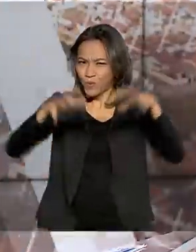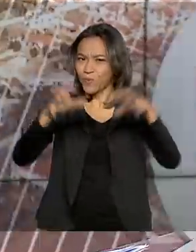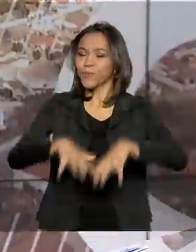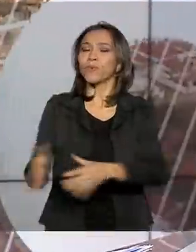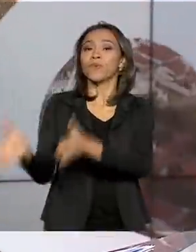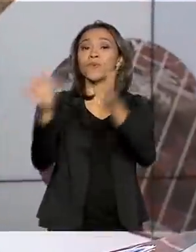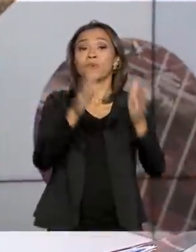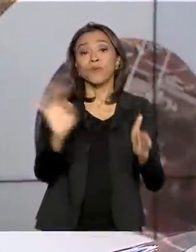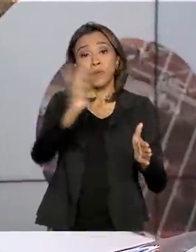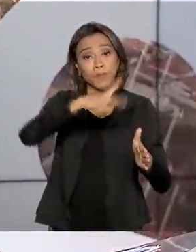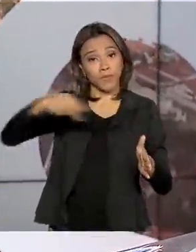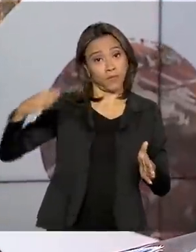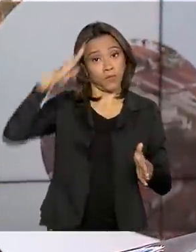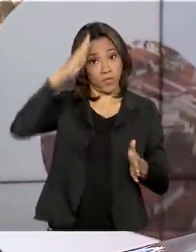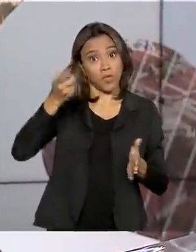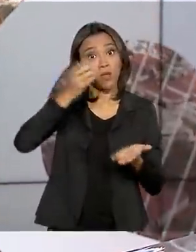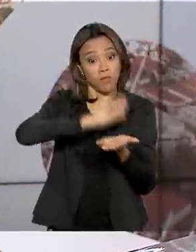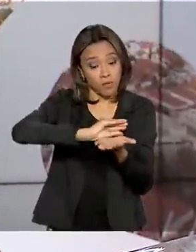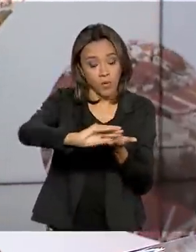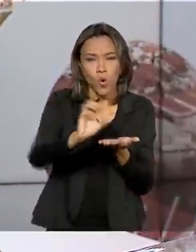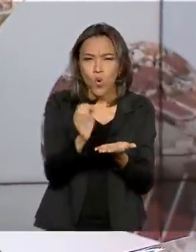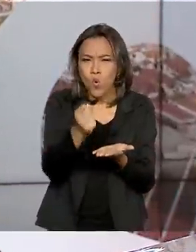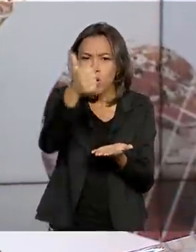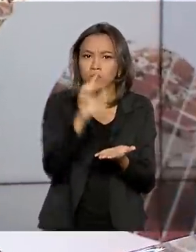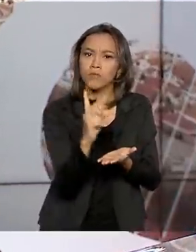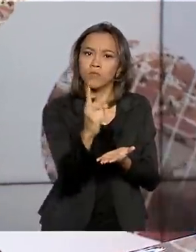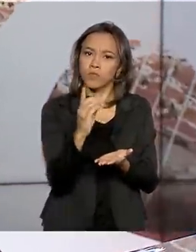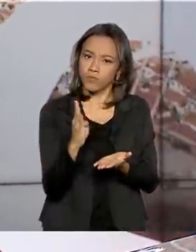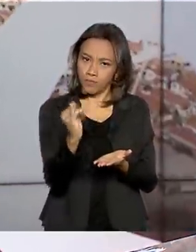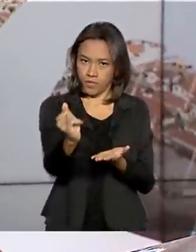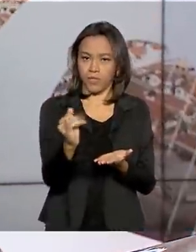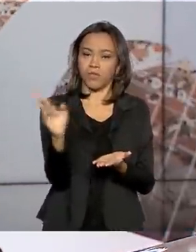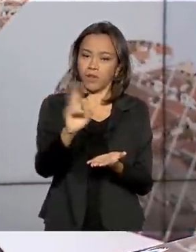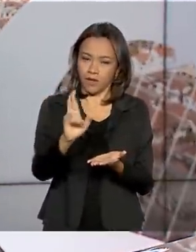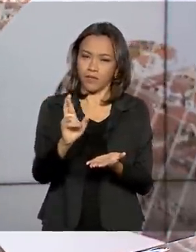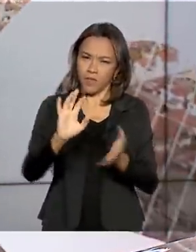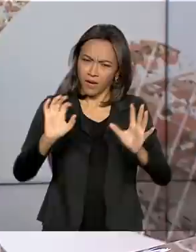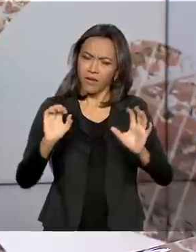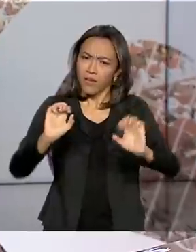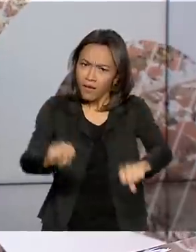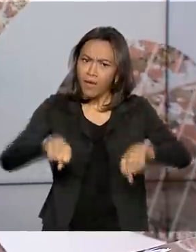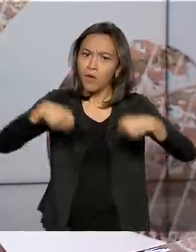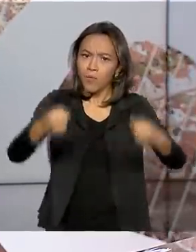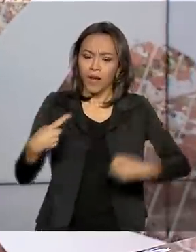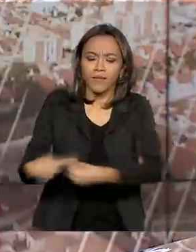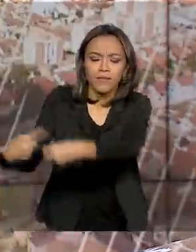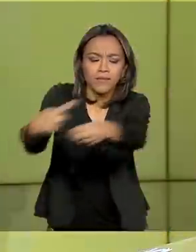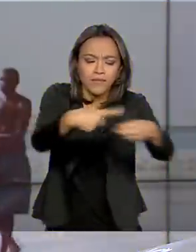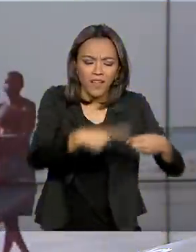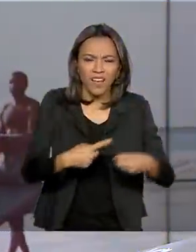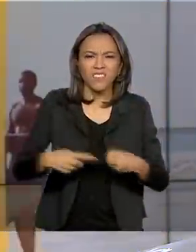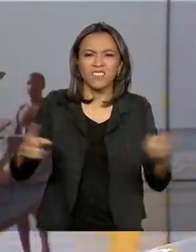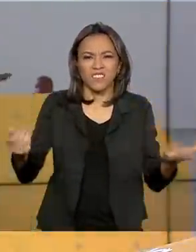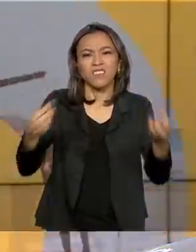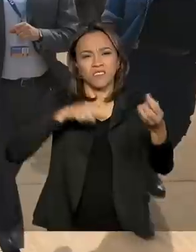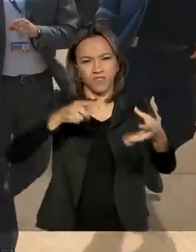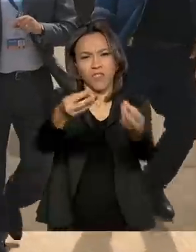anunciou a liberação de quase um bilhão de reais para reparar os estragos nos municípios afetados.